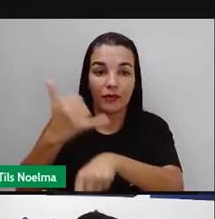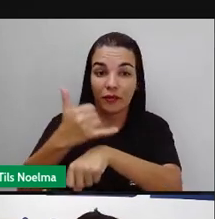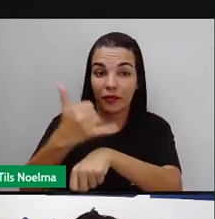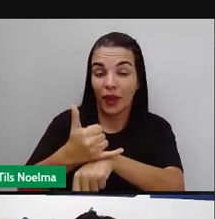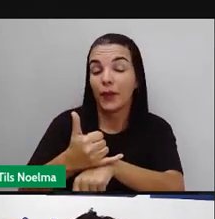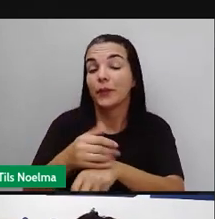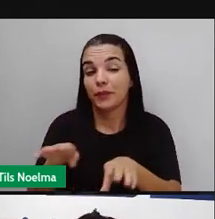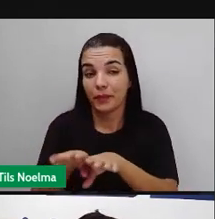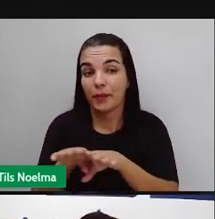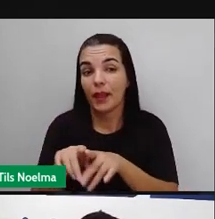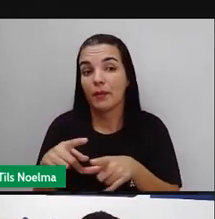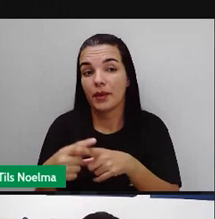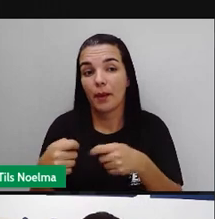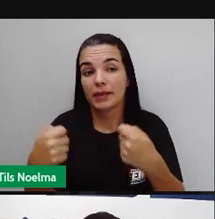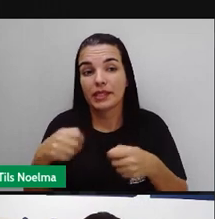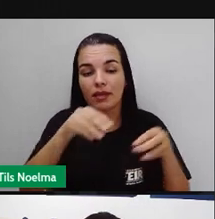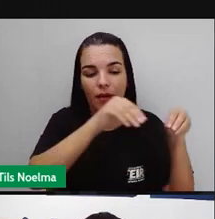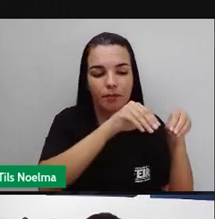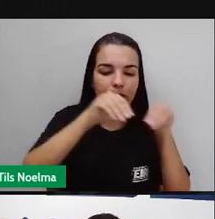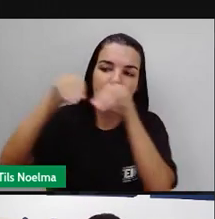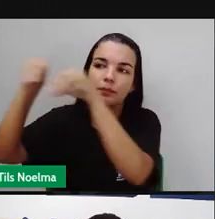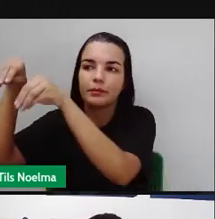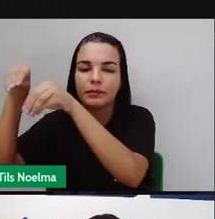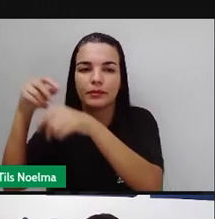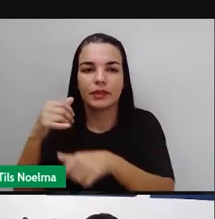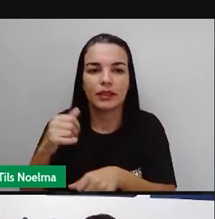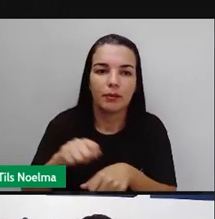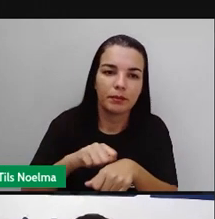utilizada para o transporte do látex